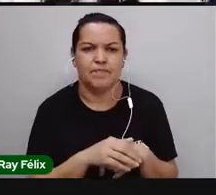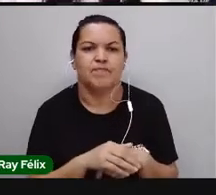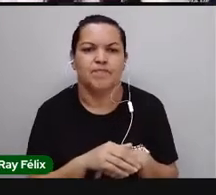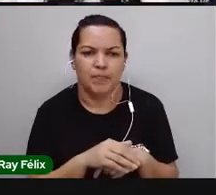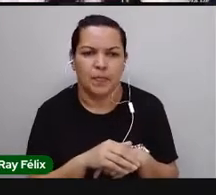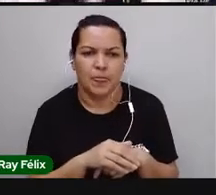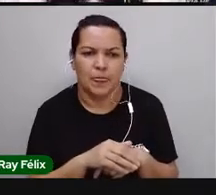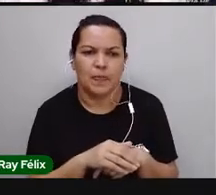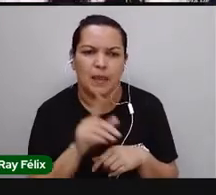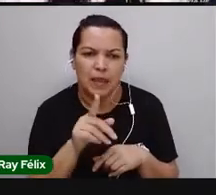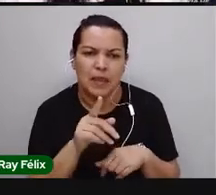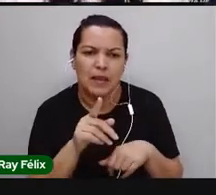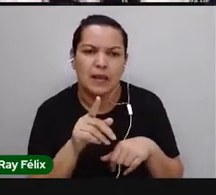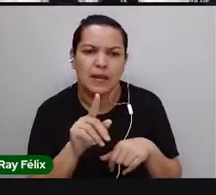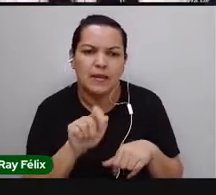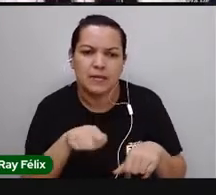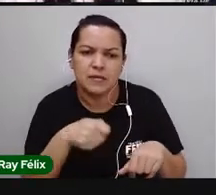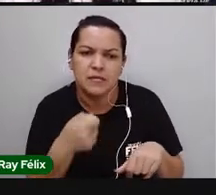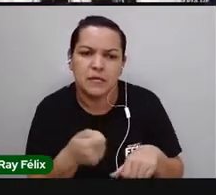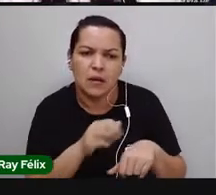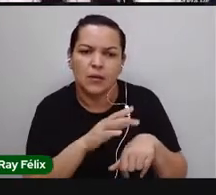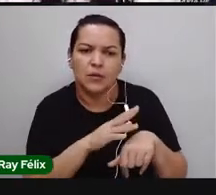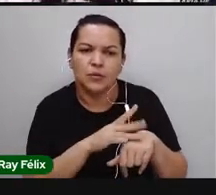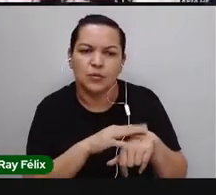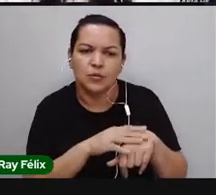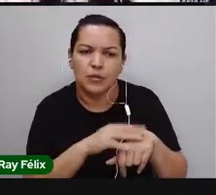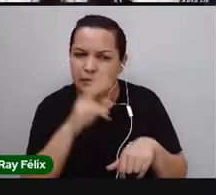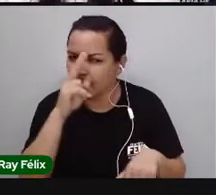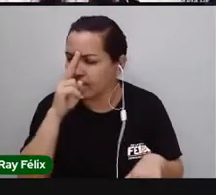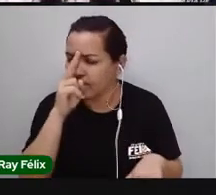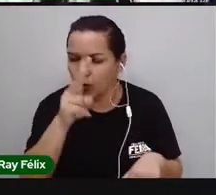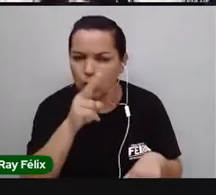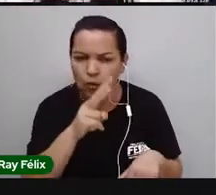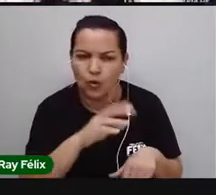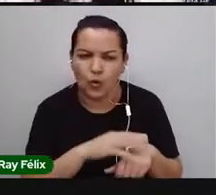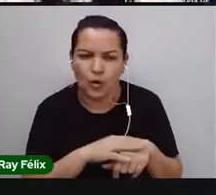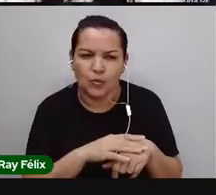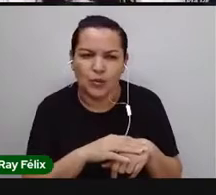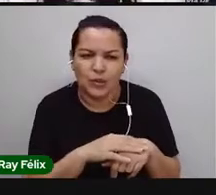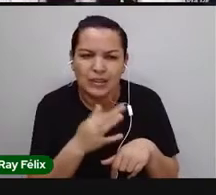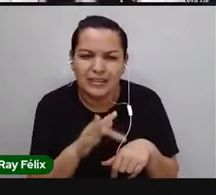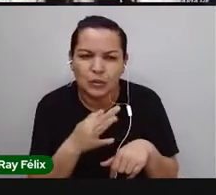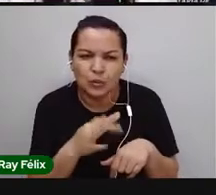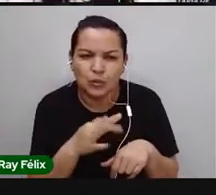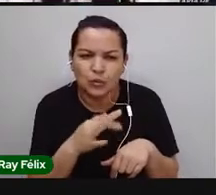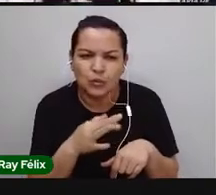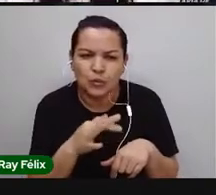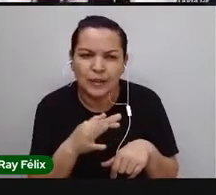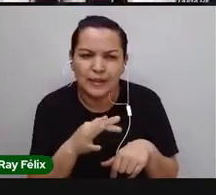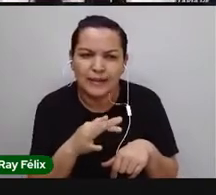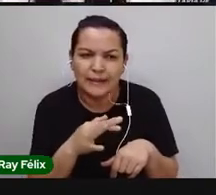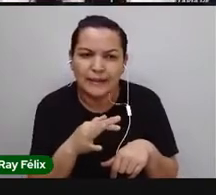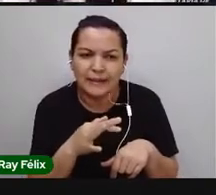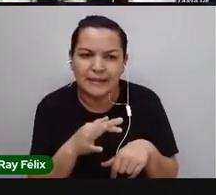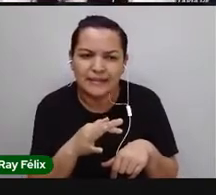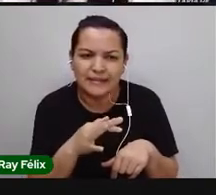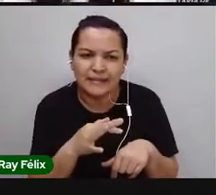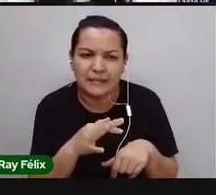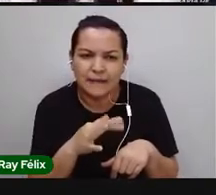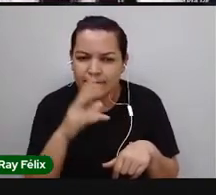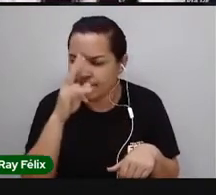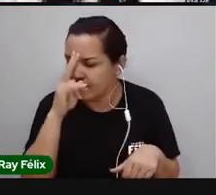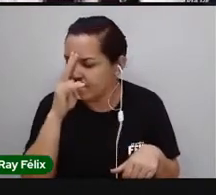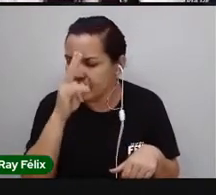é que é o nosso apêndice. E quando ele infecciona, quando ele inflama, a gente tem uma apêndice.